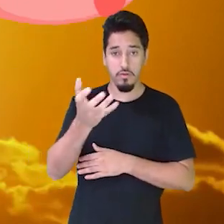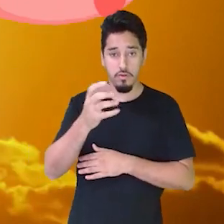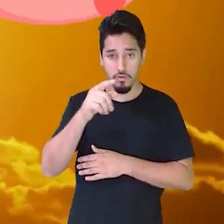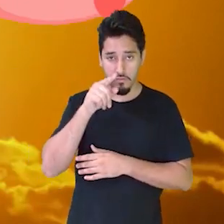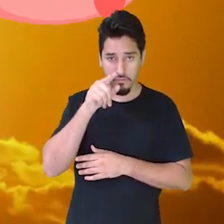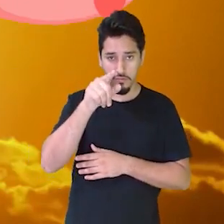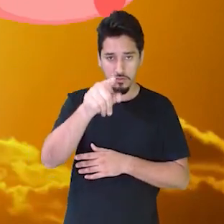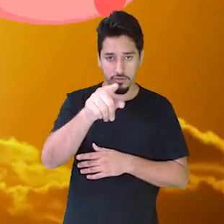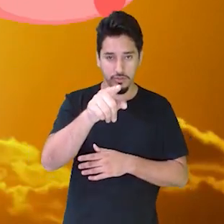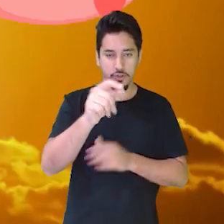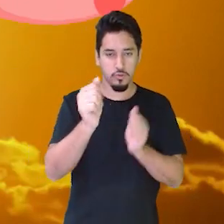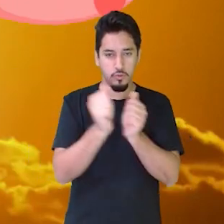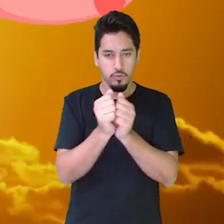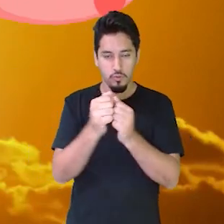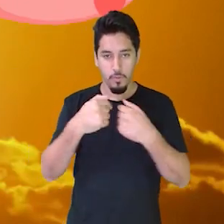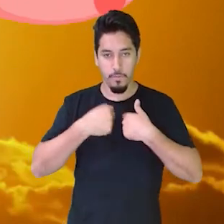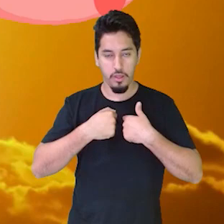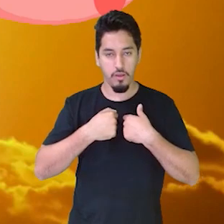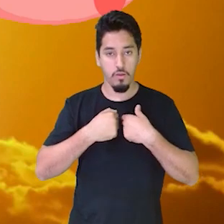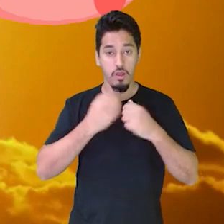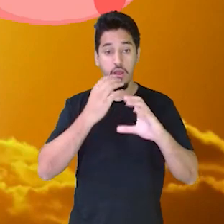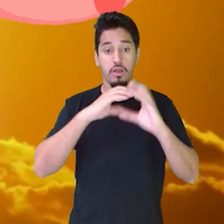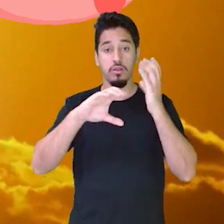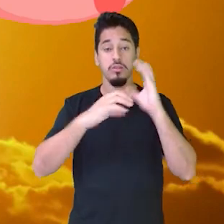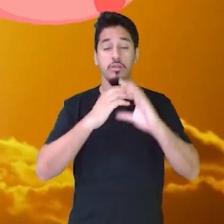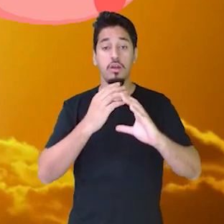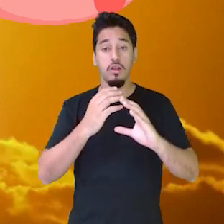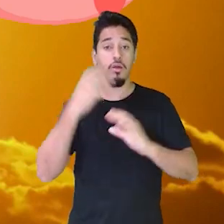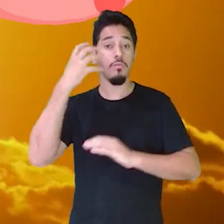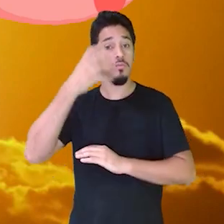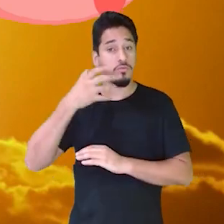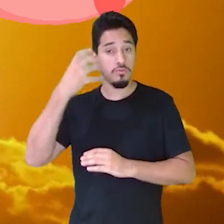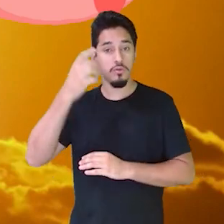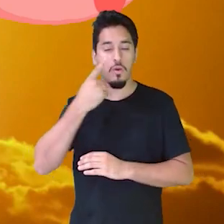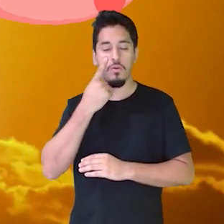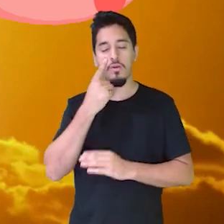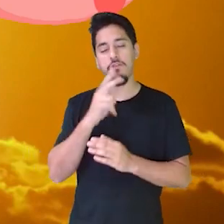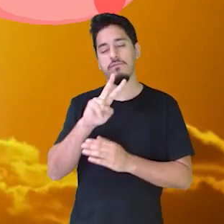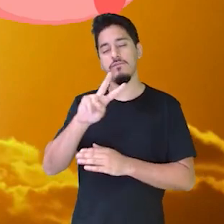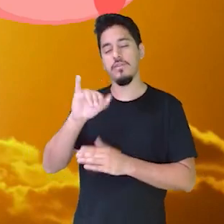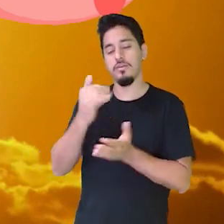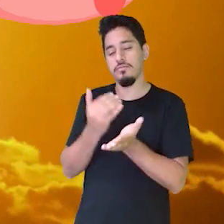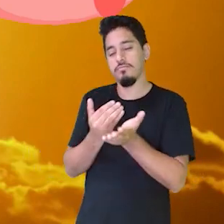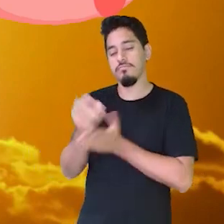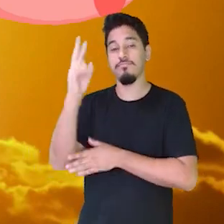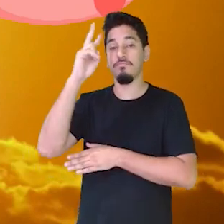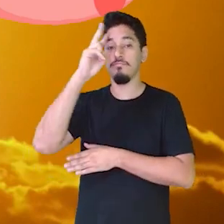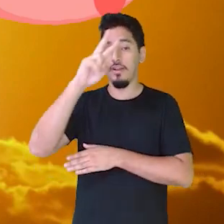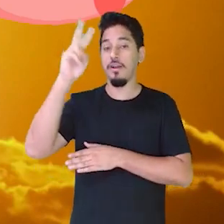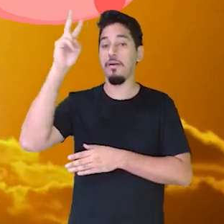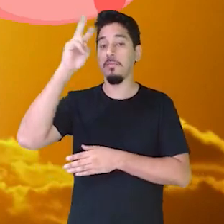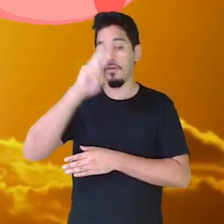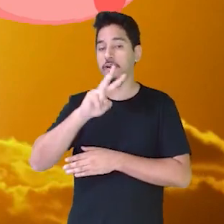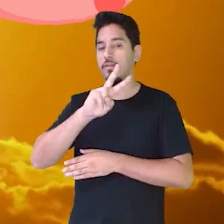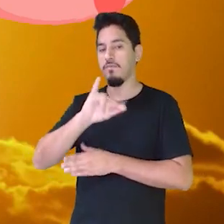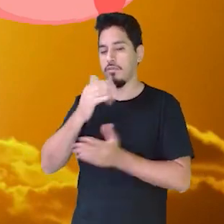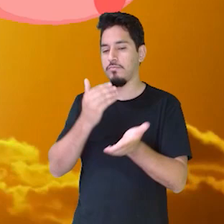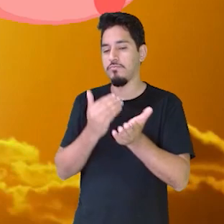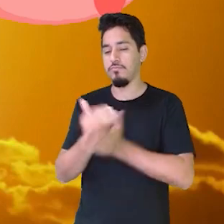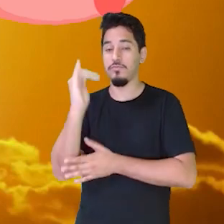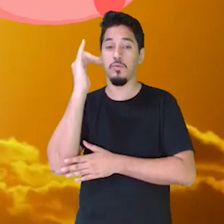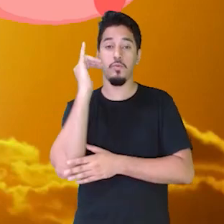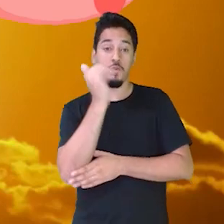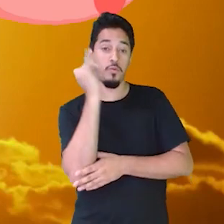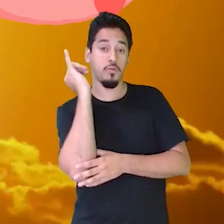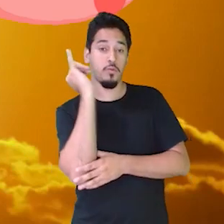vocês, juntinho comigo, cante a música. Vamos lá? Vai começar a história, vai começar a